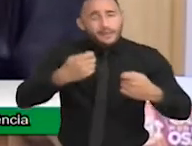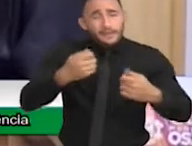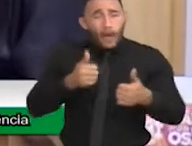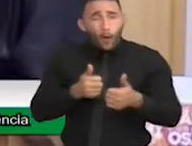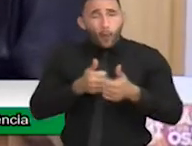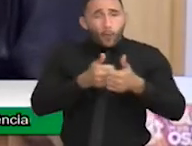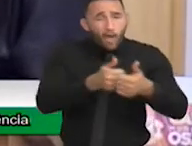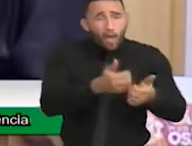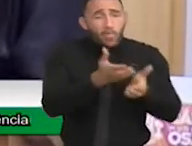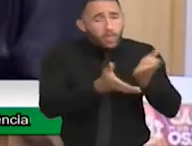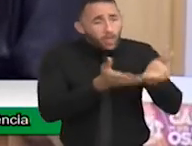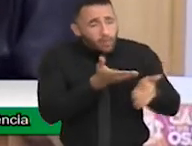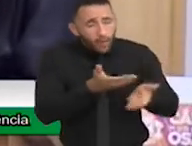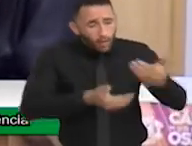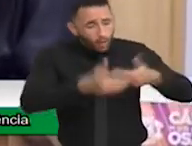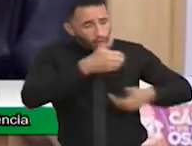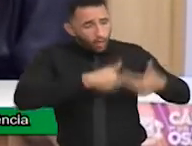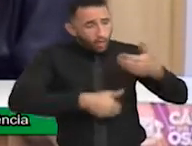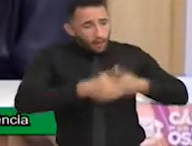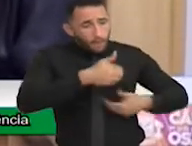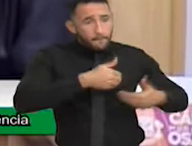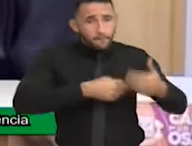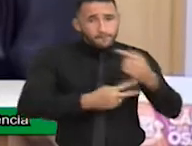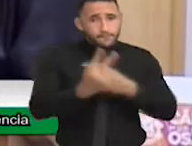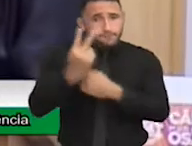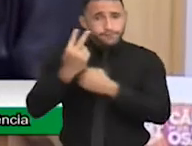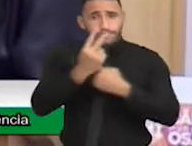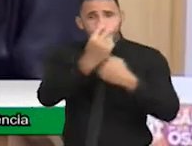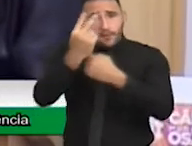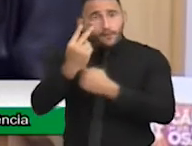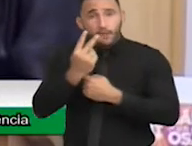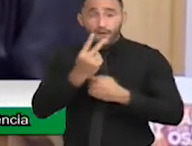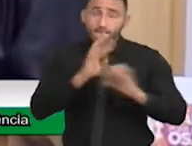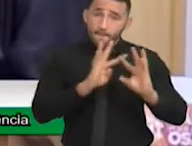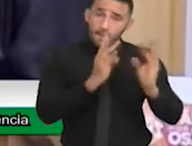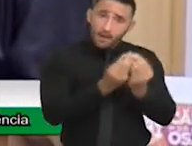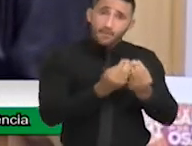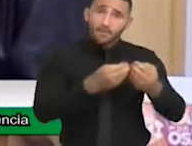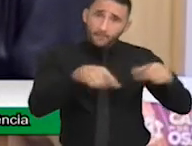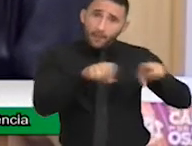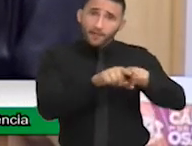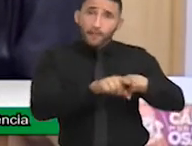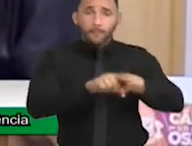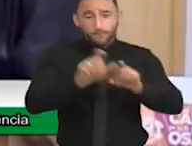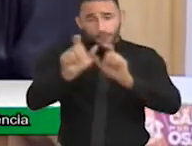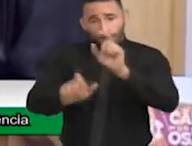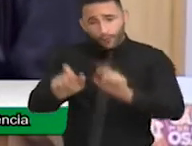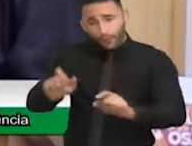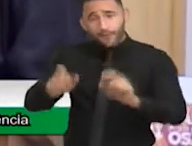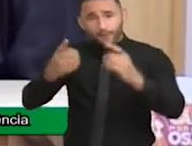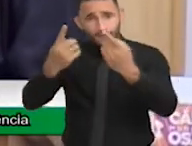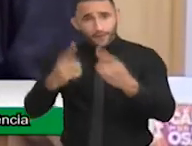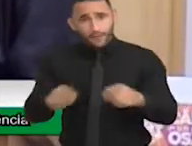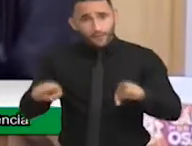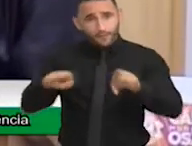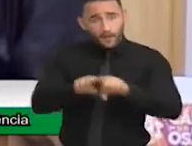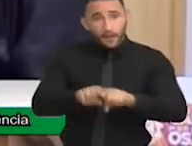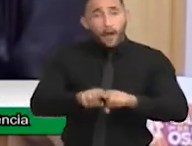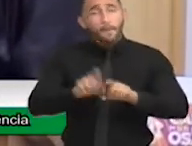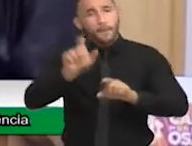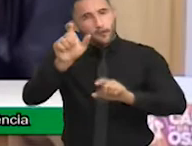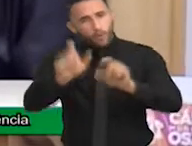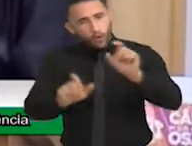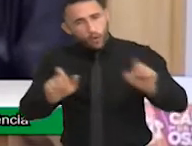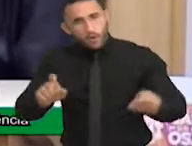público para os familiares e também, claro, para a pessoa com deficiência. Portanto, tanto a pessoa com